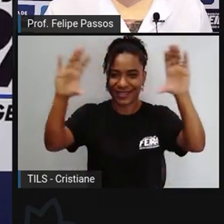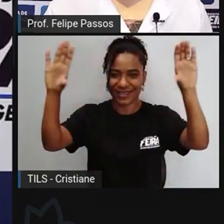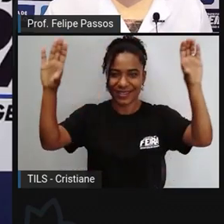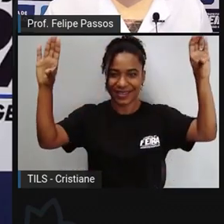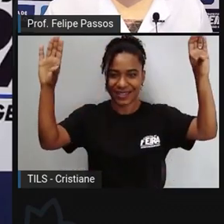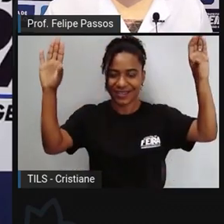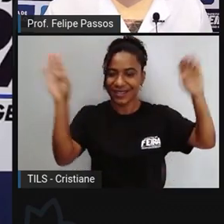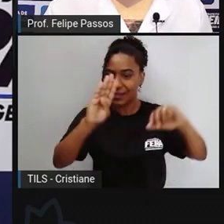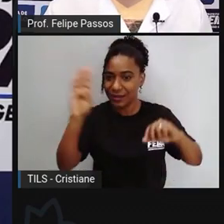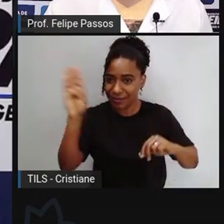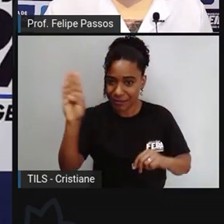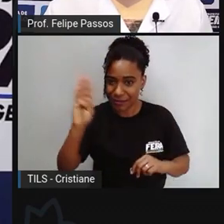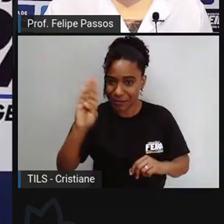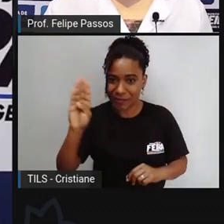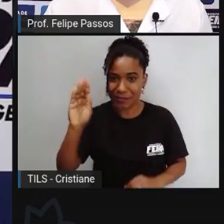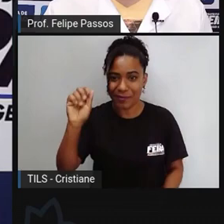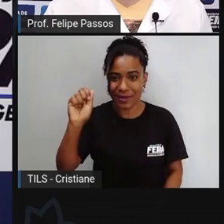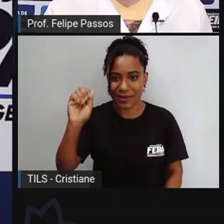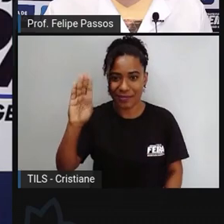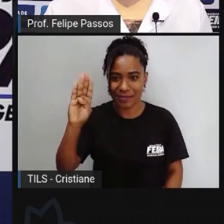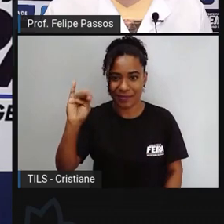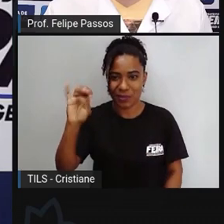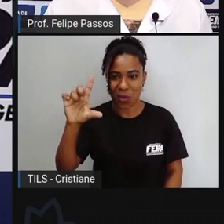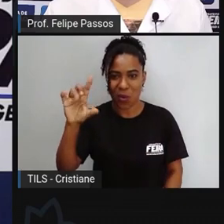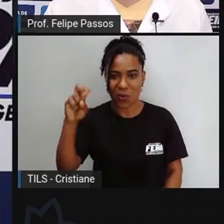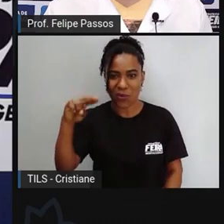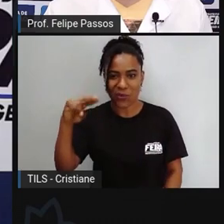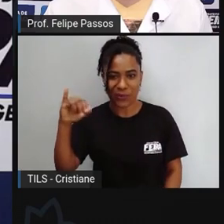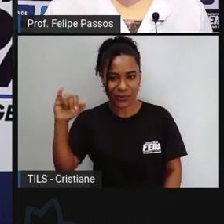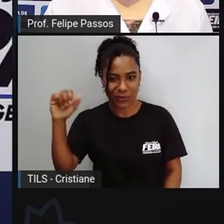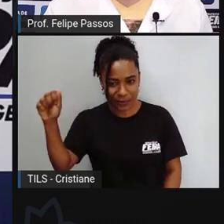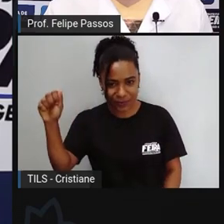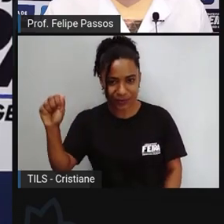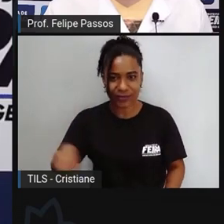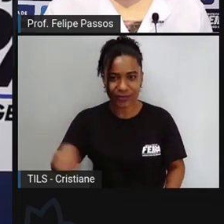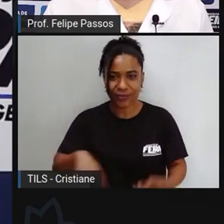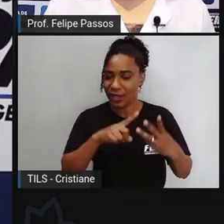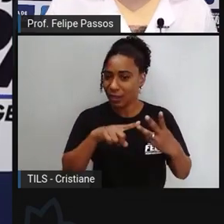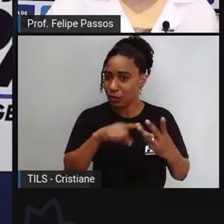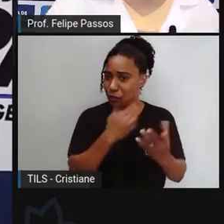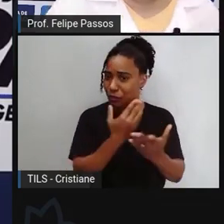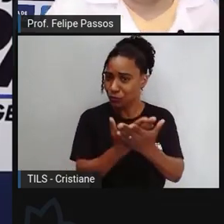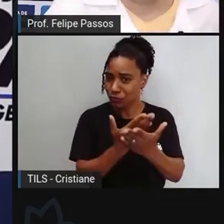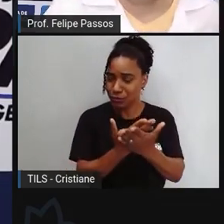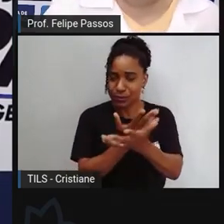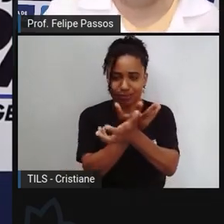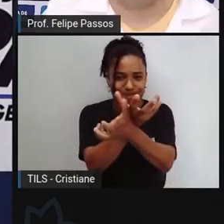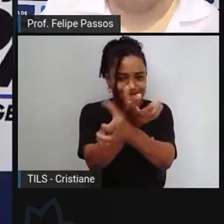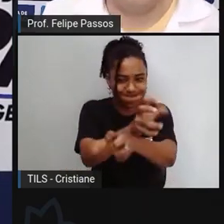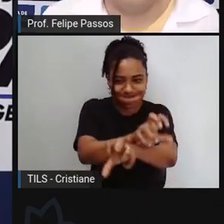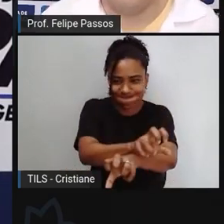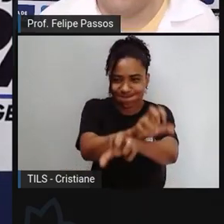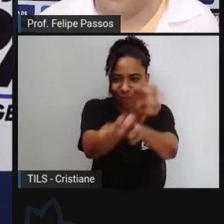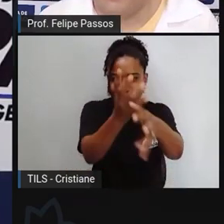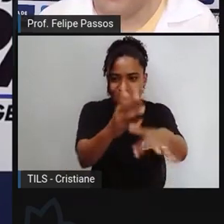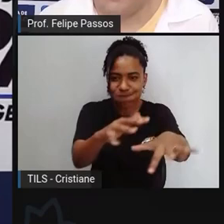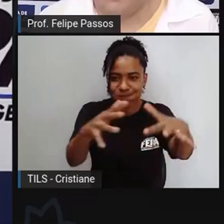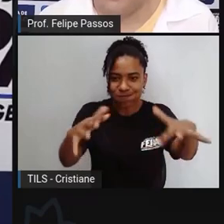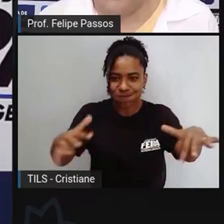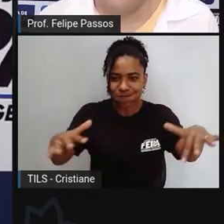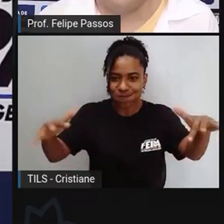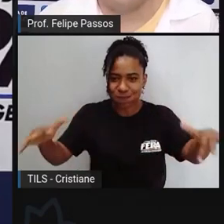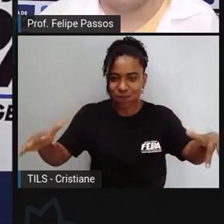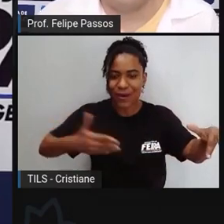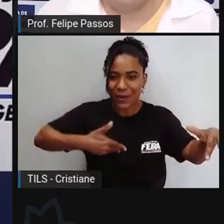outros locais o deserto do Saara e muitas pessoas